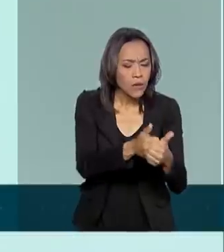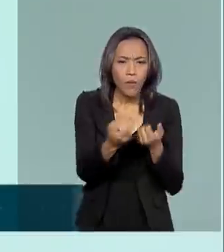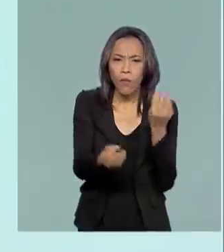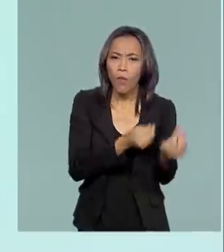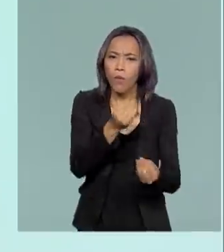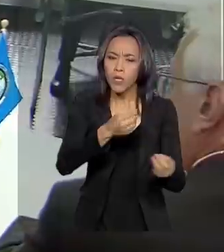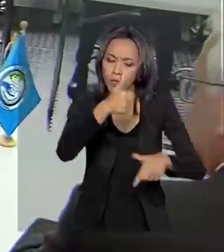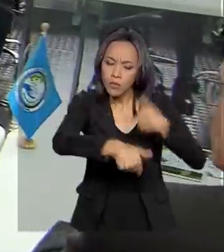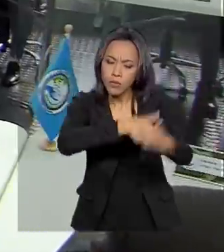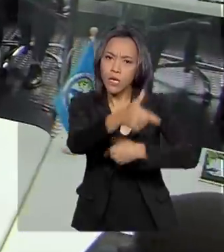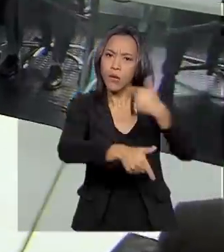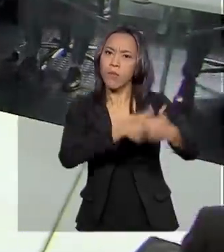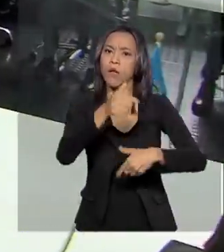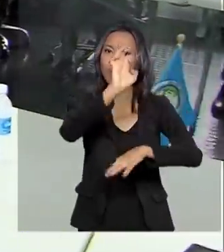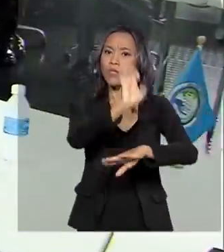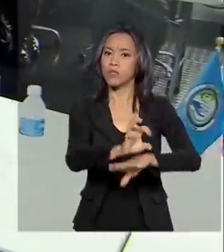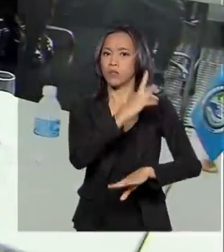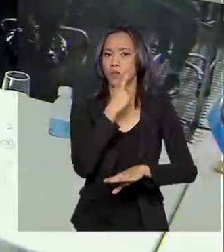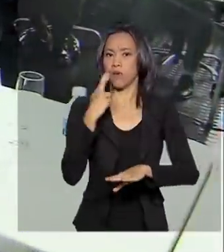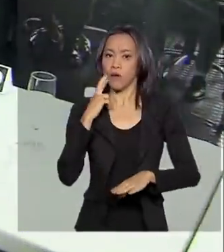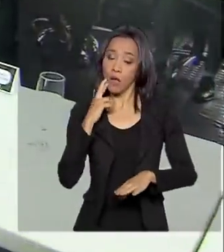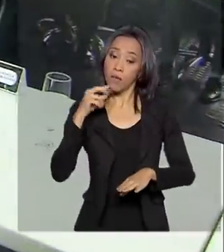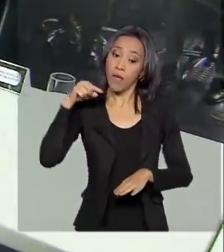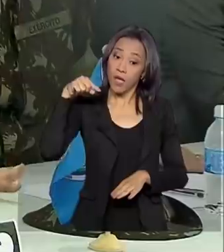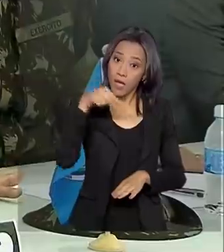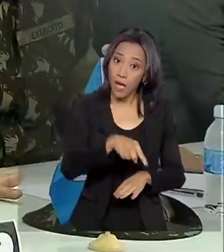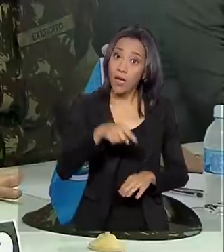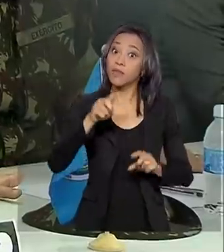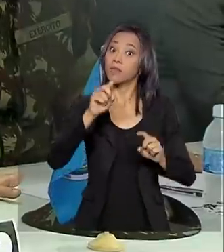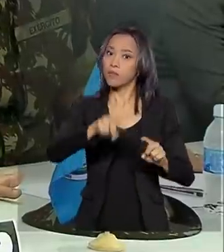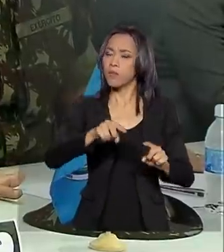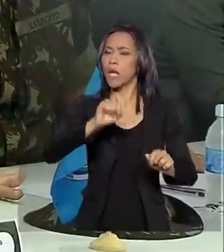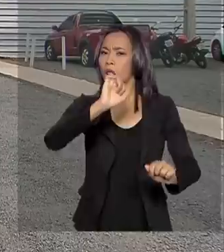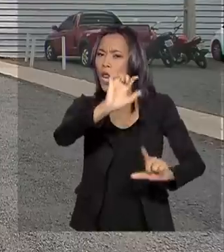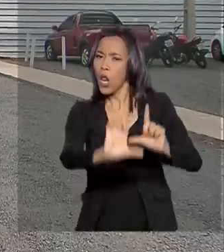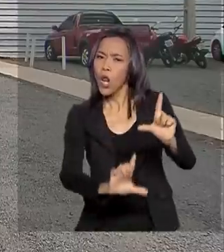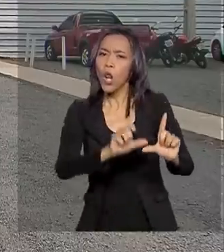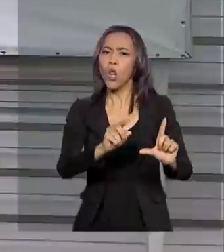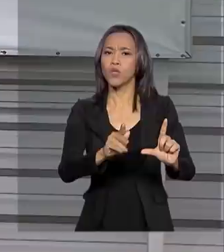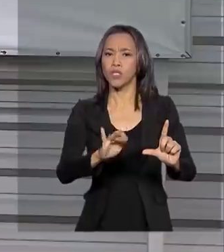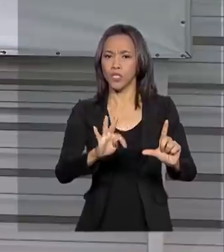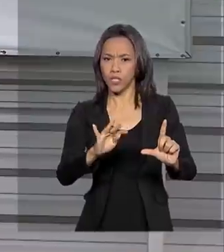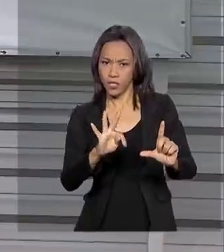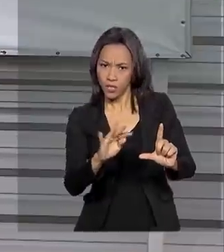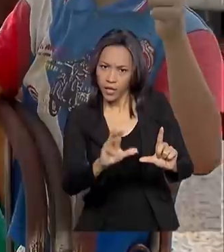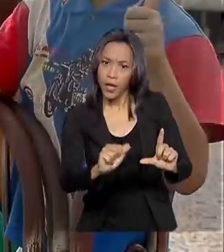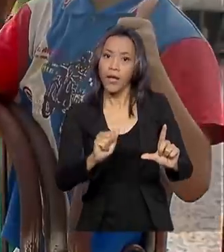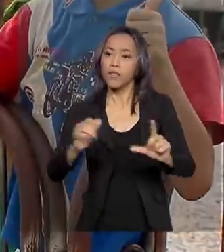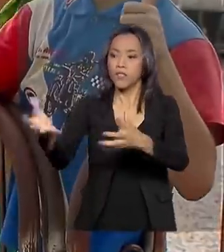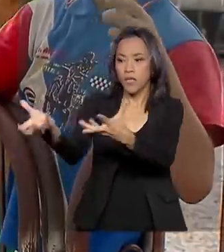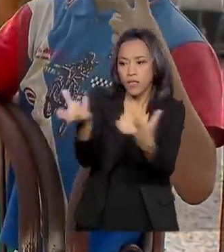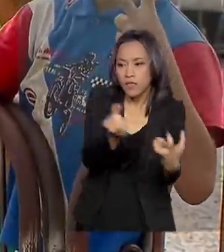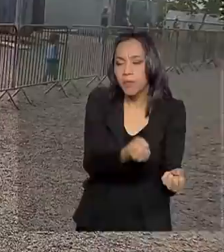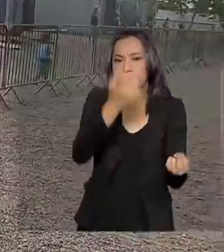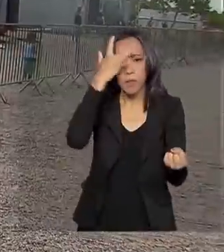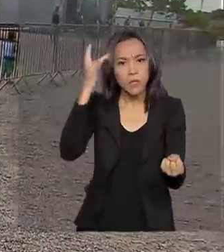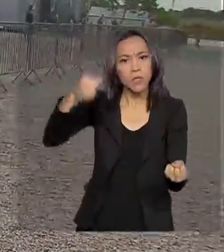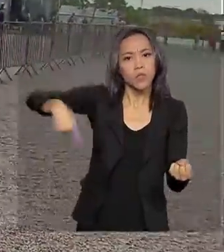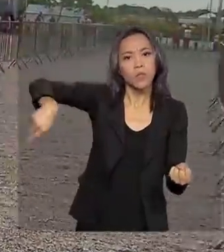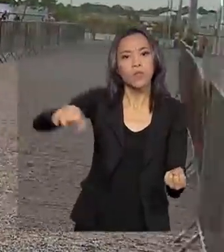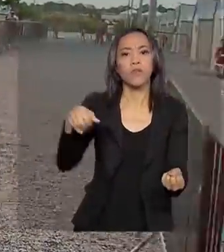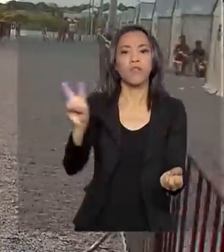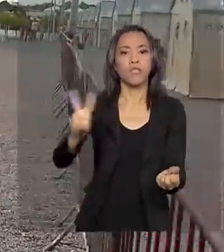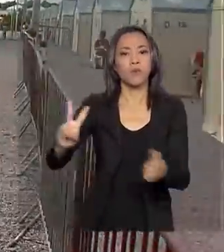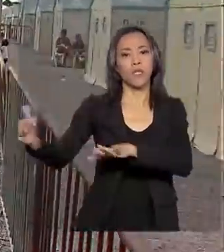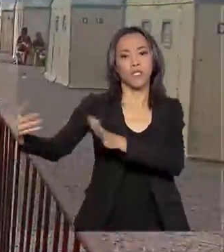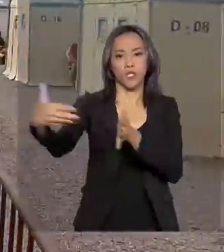Acolhida em Roraima. A operação é a Força-Tarefa Logística Humanitária de Acolhimento de Imigrantes Venezuelanos que